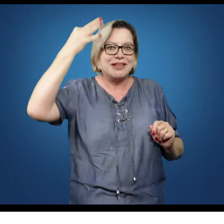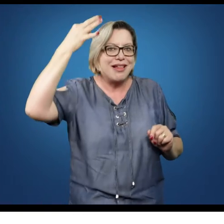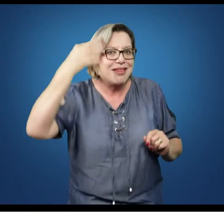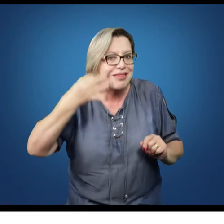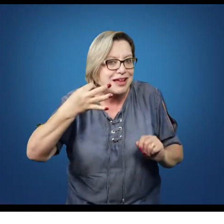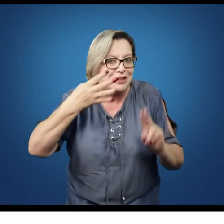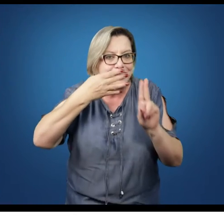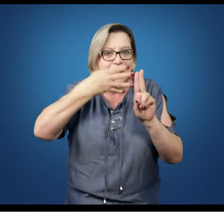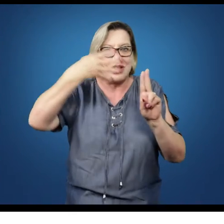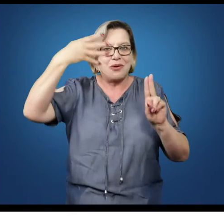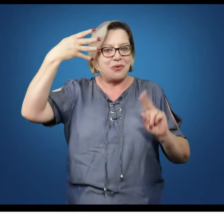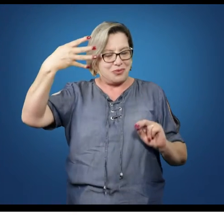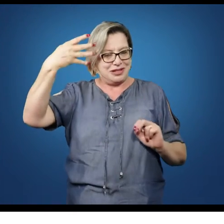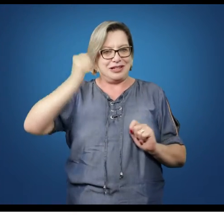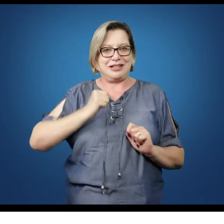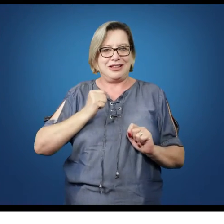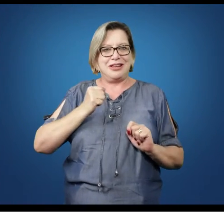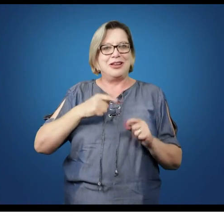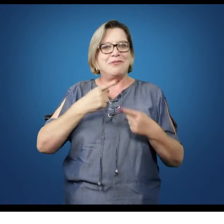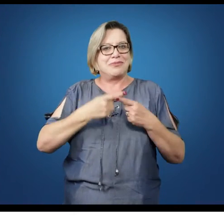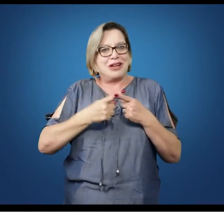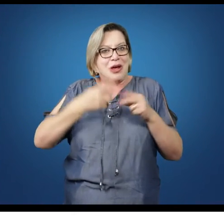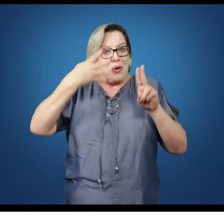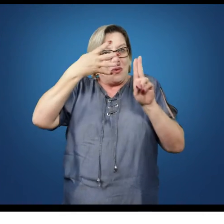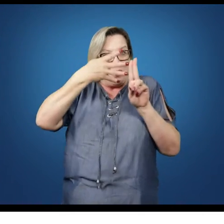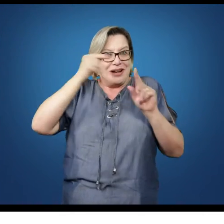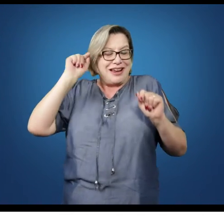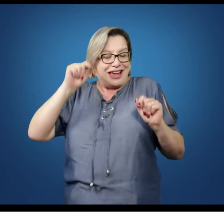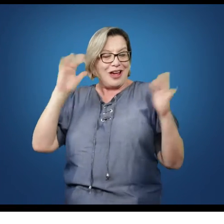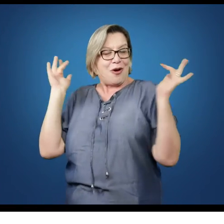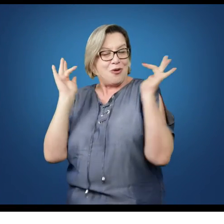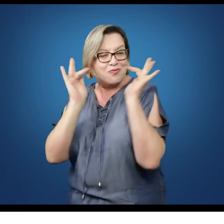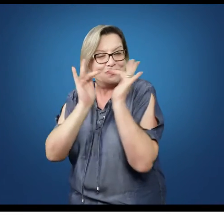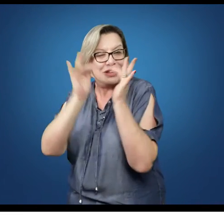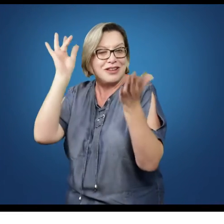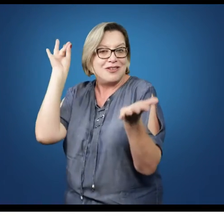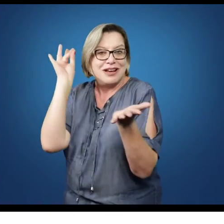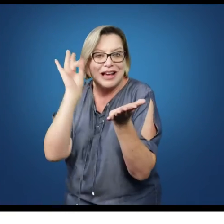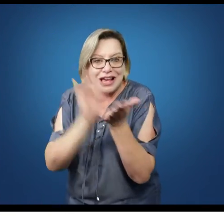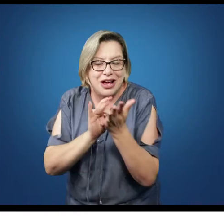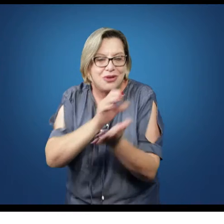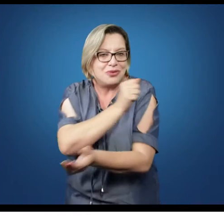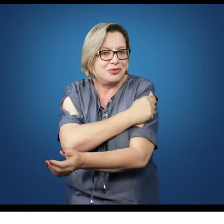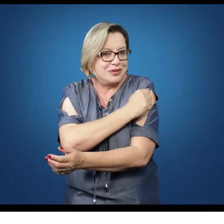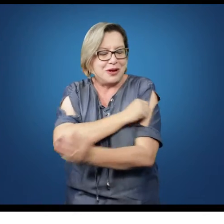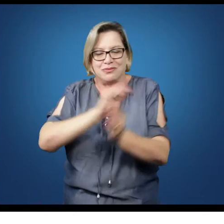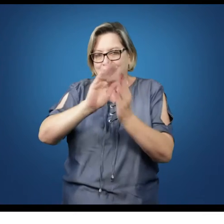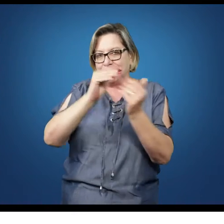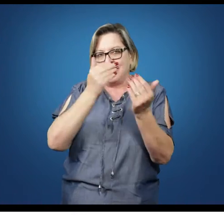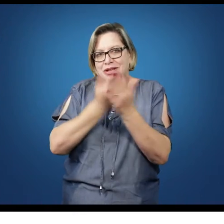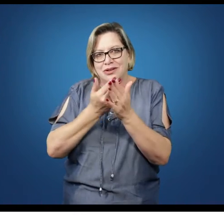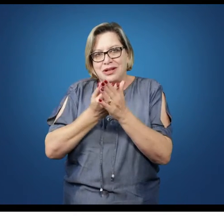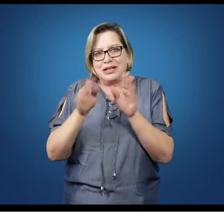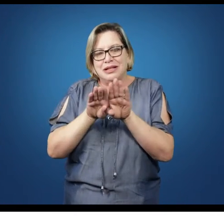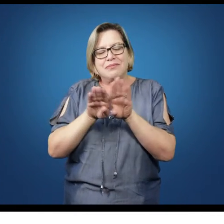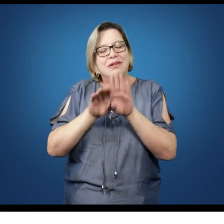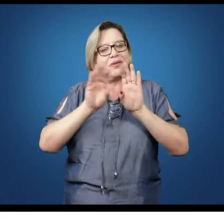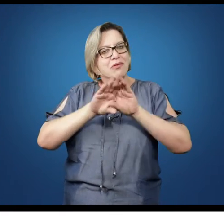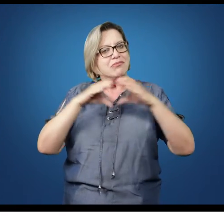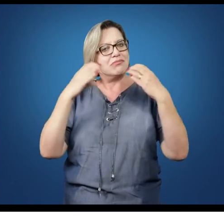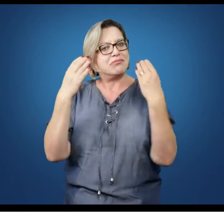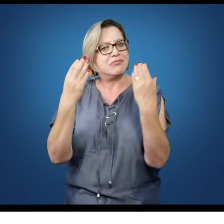A quarta unidade é a interação direta com os alunos em idade escolar, com a comunidade,